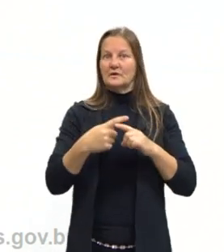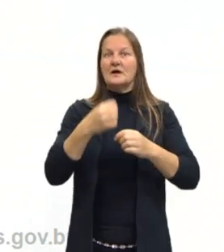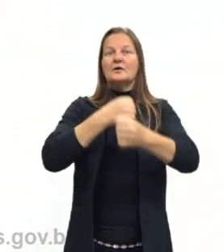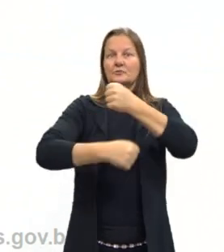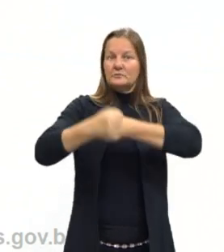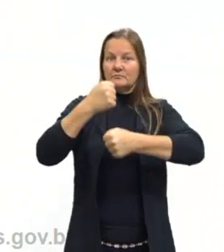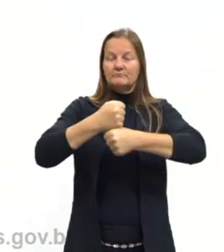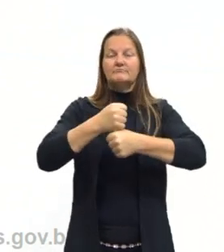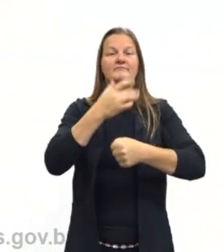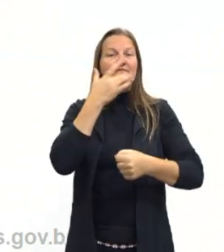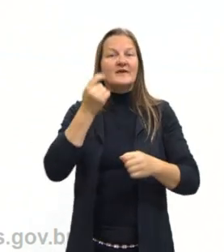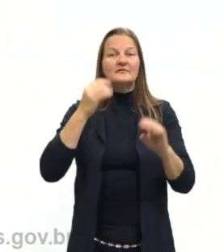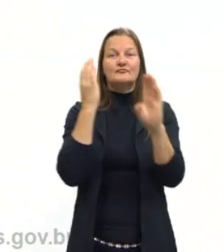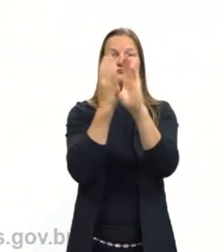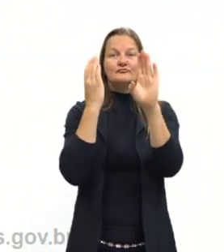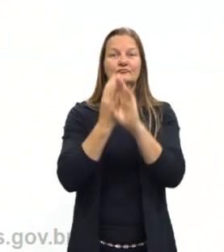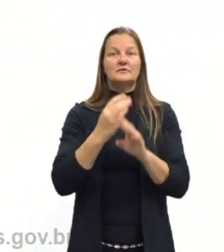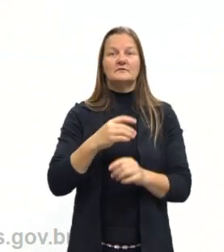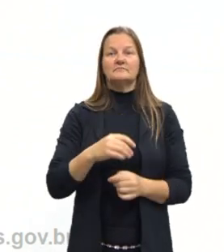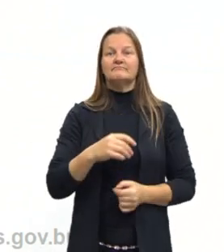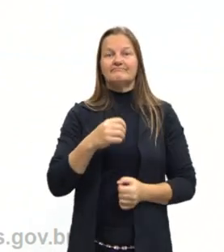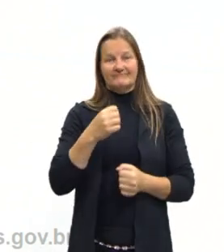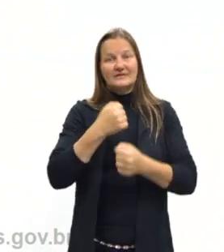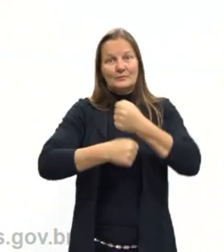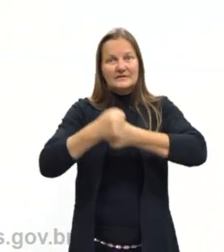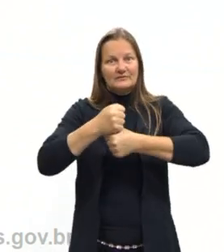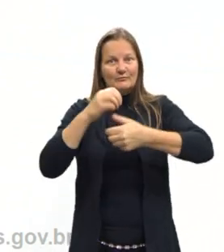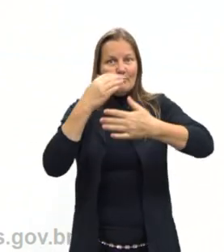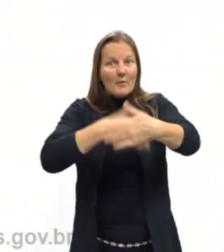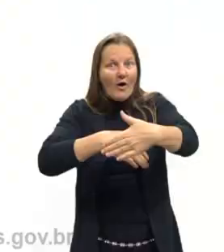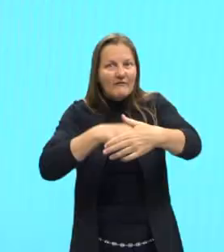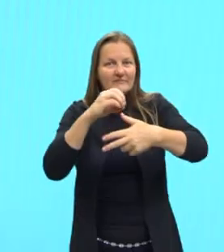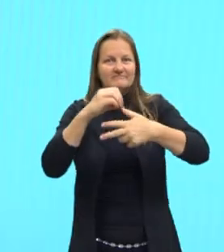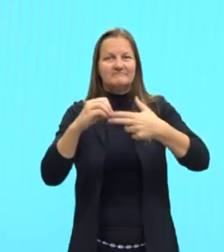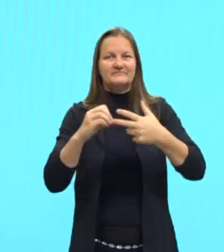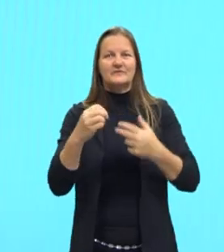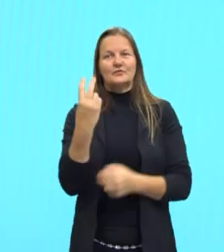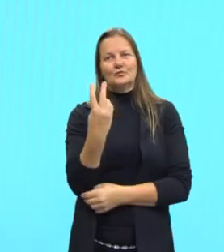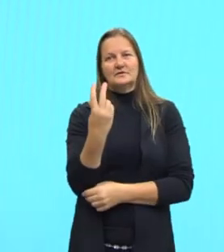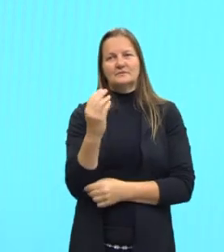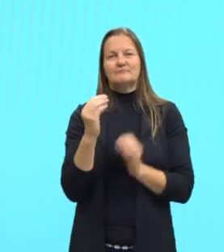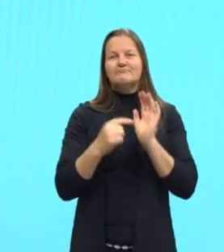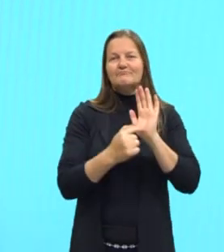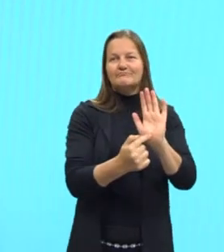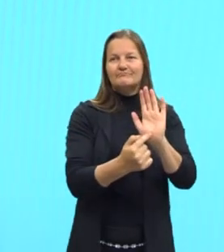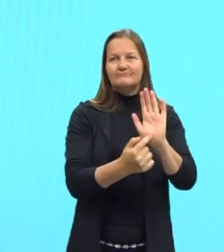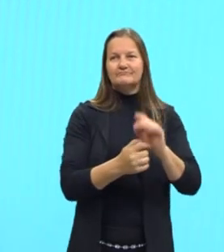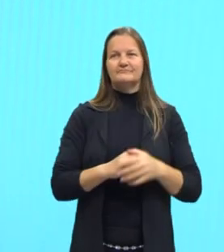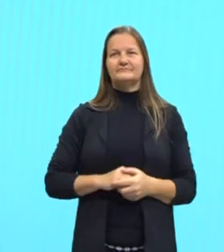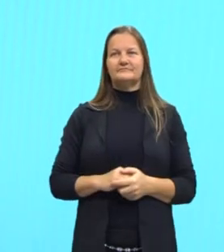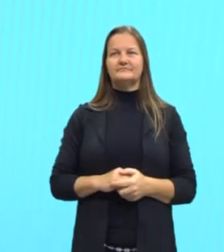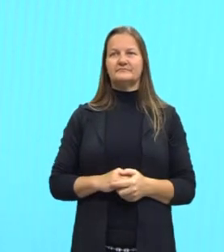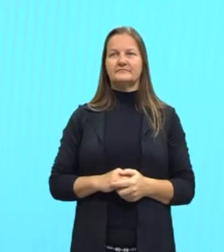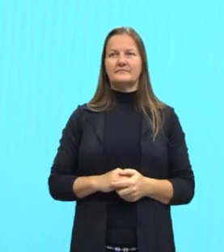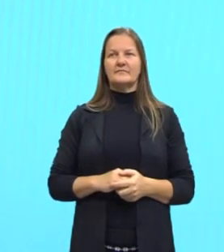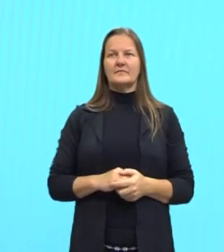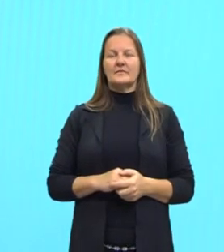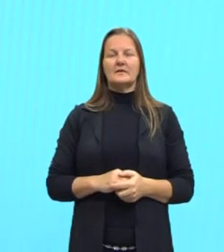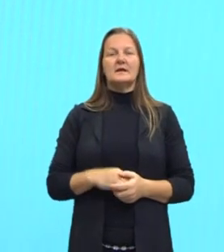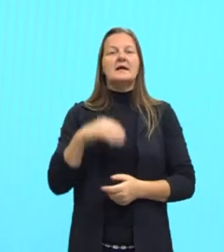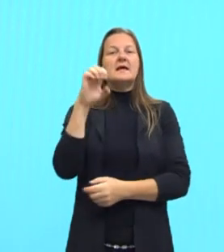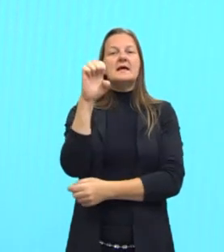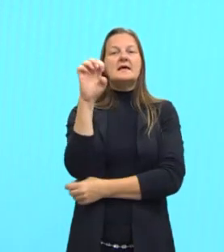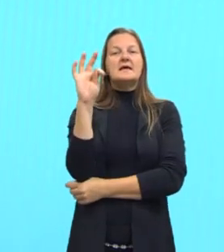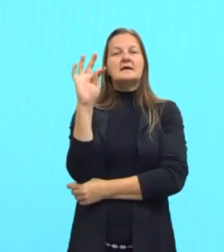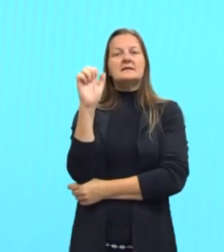passado, facilmente, encontrei duas questões. E tem mais, mas eu trouxe somente duas. A obtenção de etanol